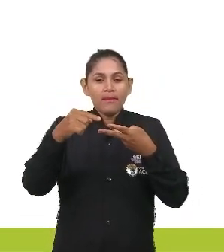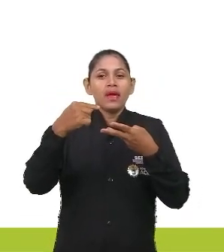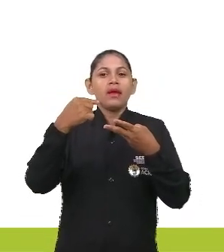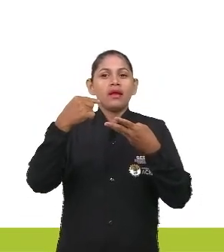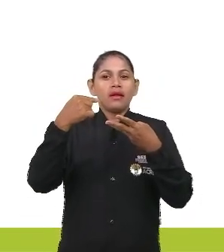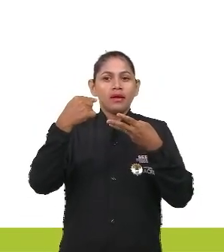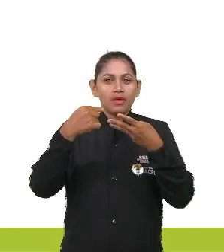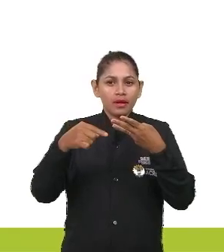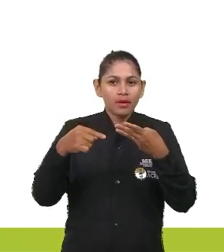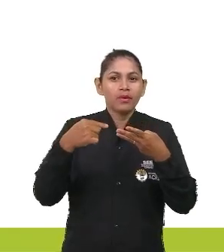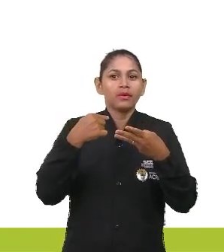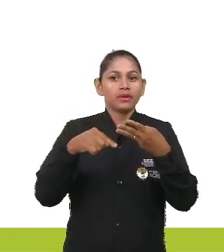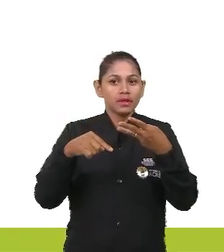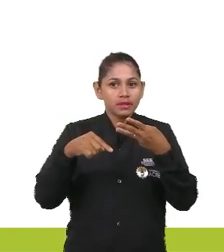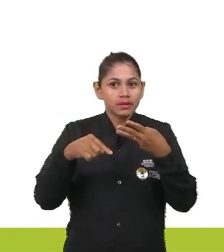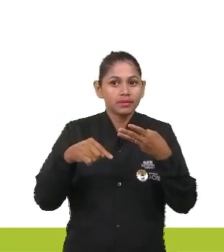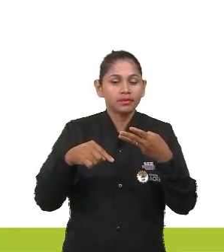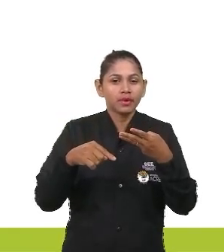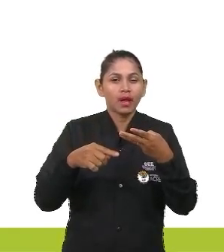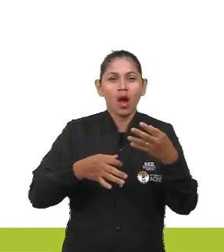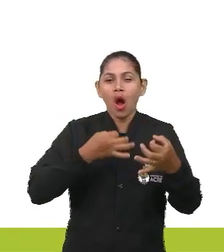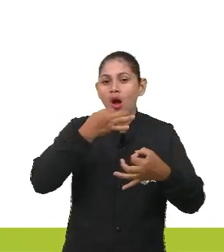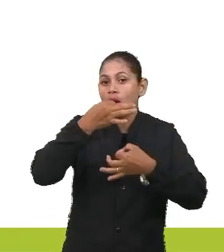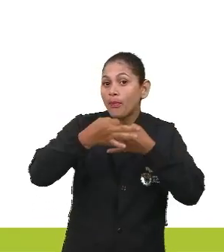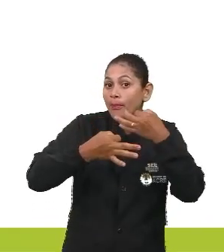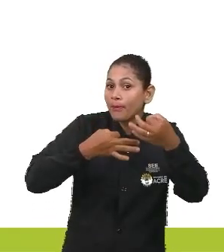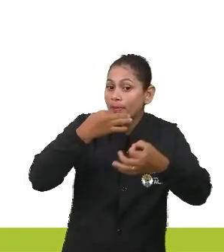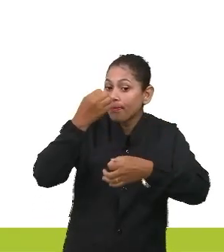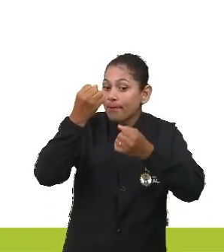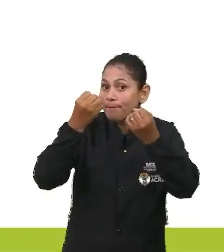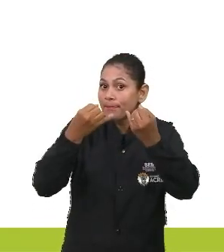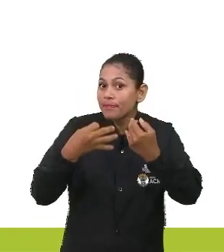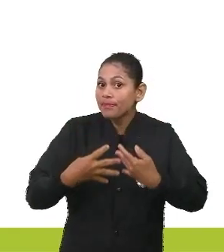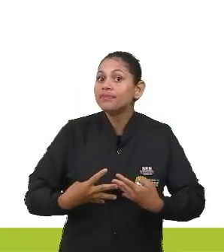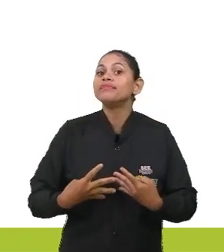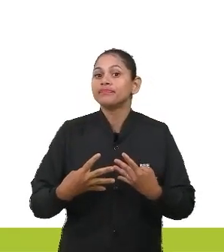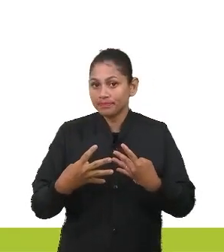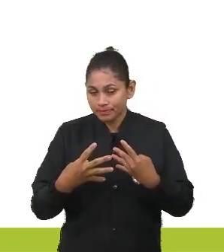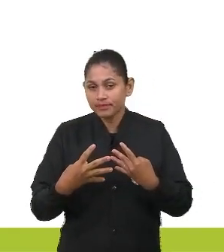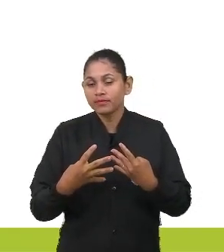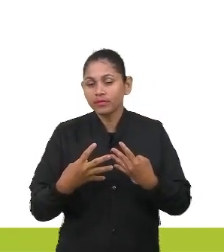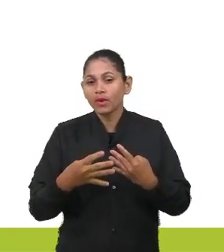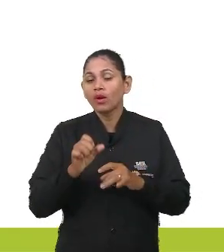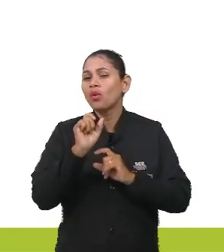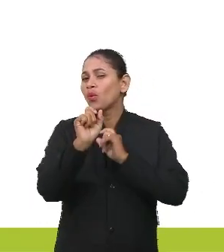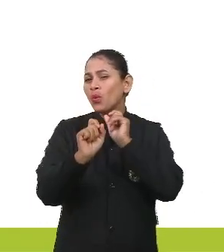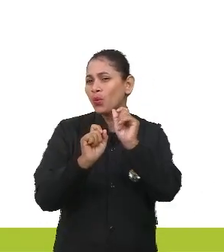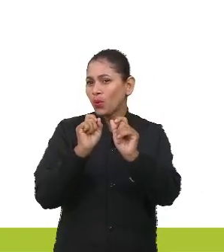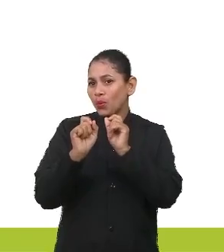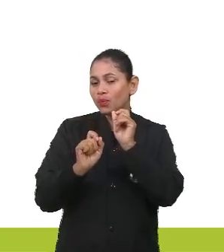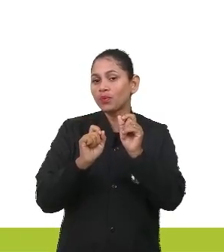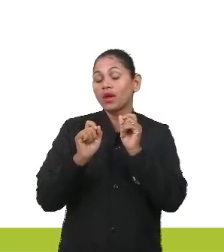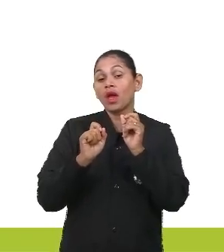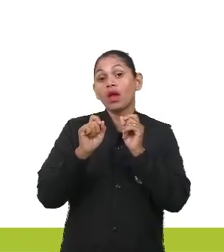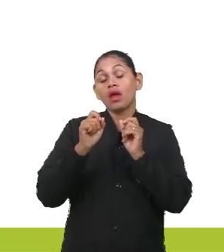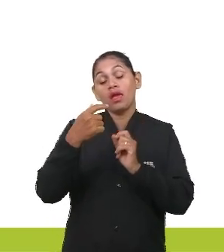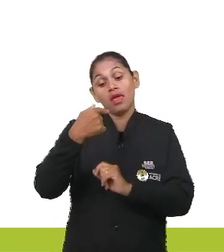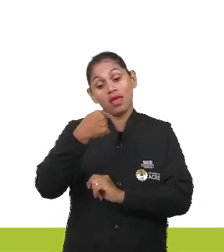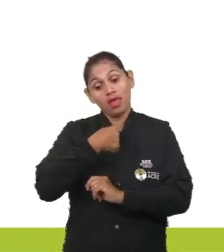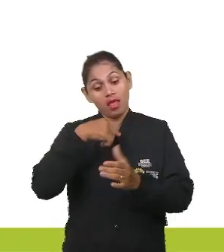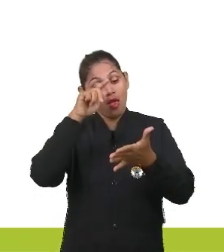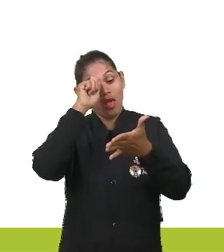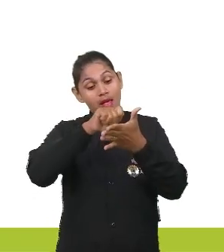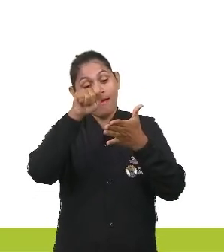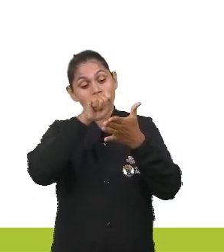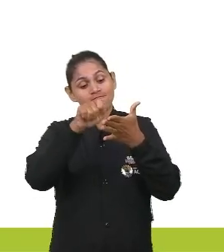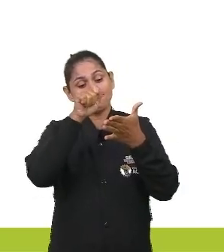são os seus meus argumentos, professor? Meus argumentos são justamente aquilo que eu escrevo, que eu vou escrever,